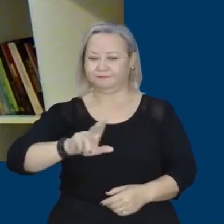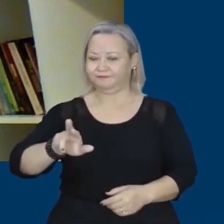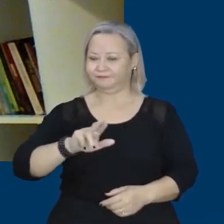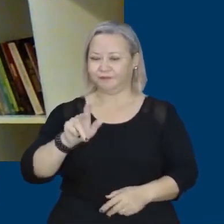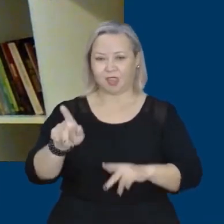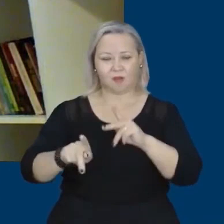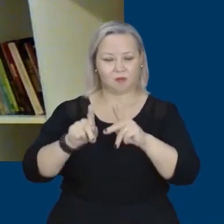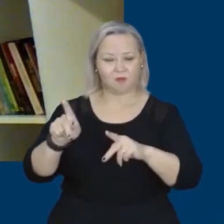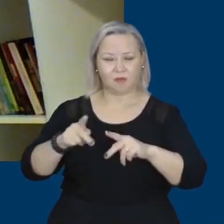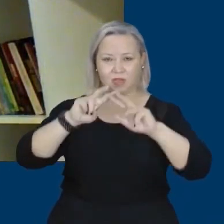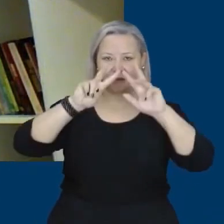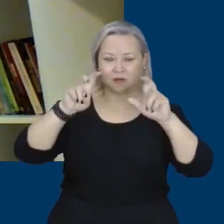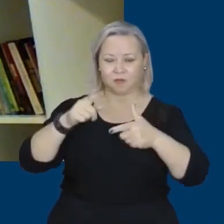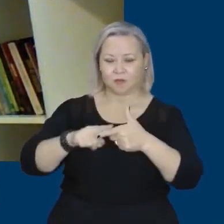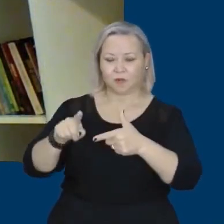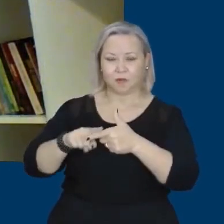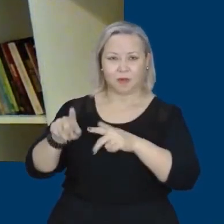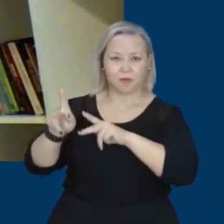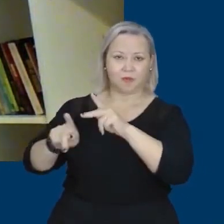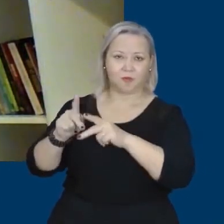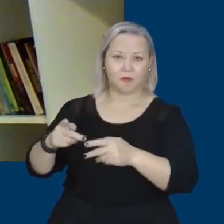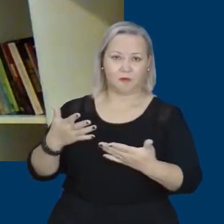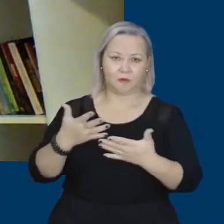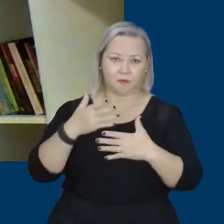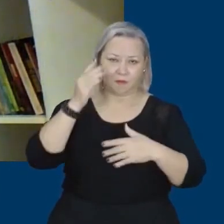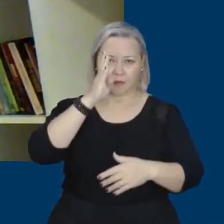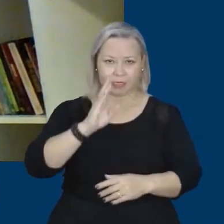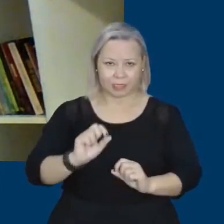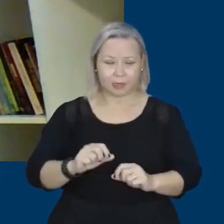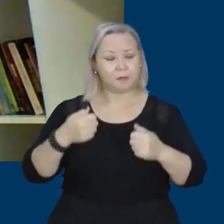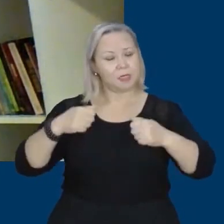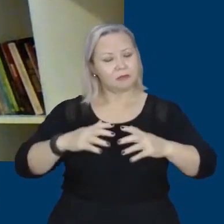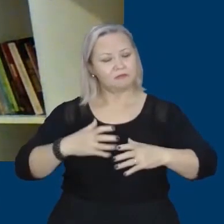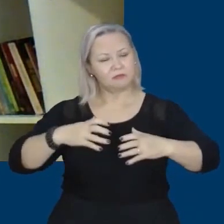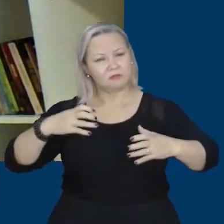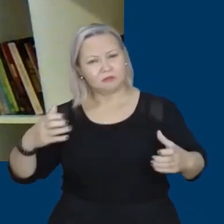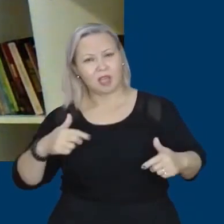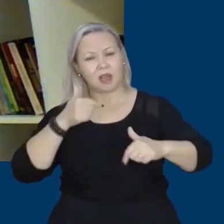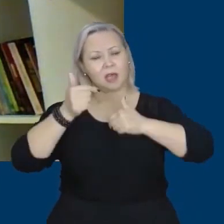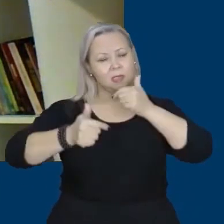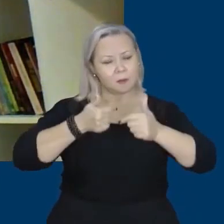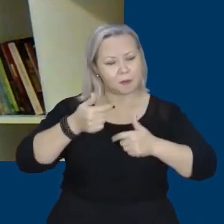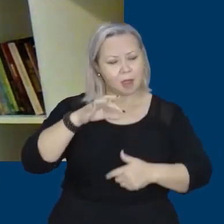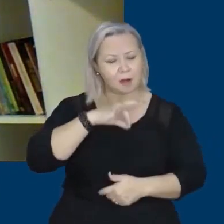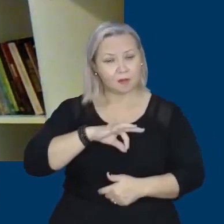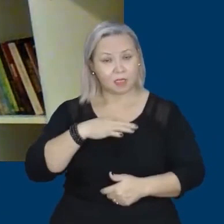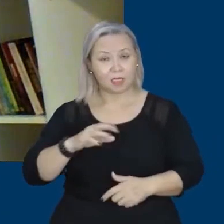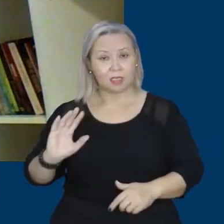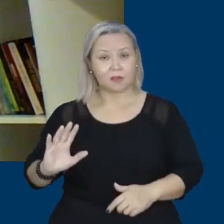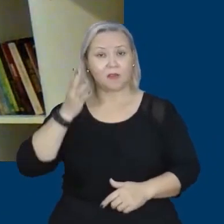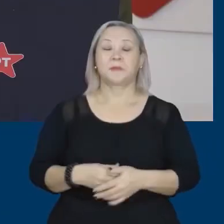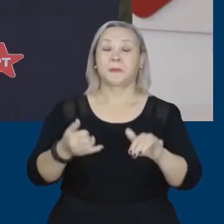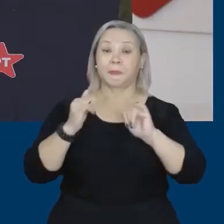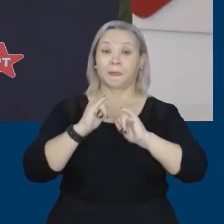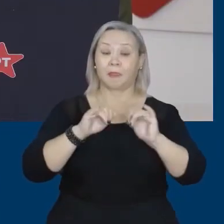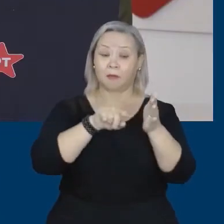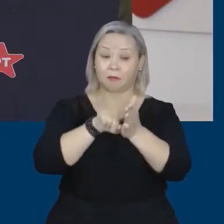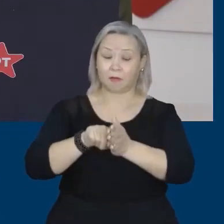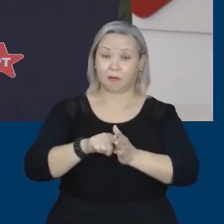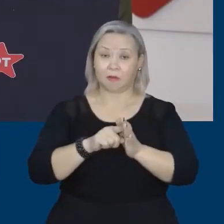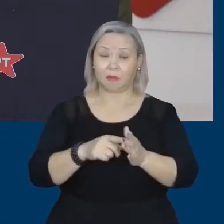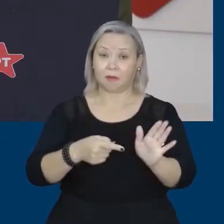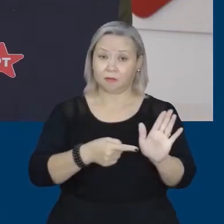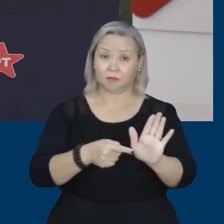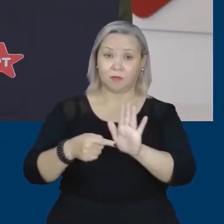econômica para ampliar a renda, ampliar o emprego e resolver esse problema de endividamento crescente das famílias brasileiras. Não sobra